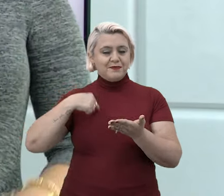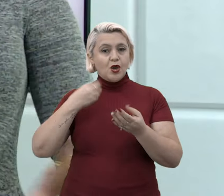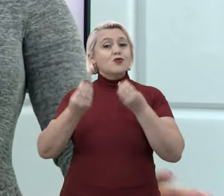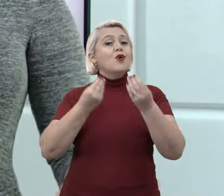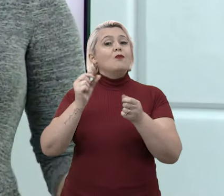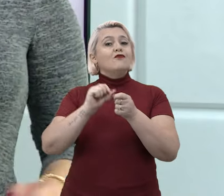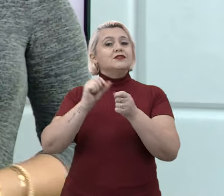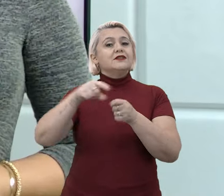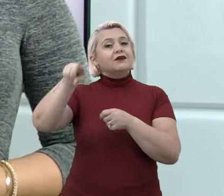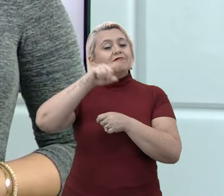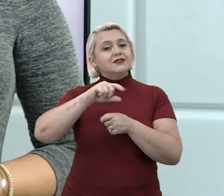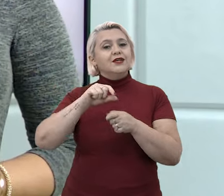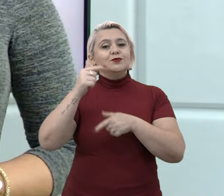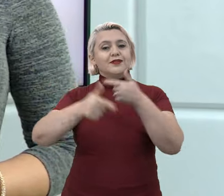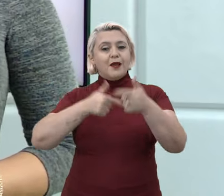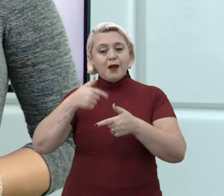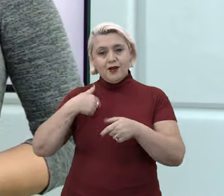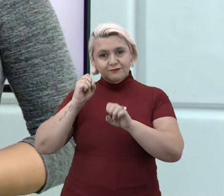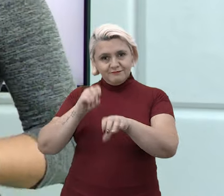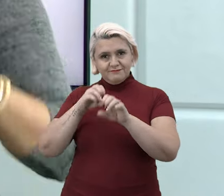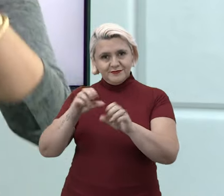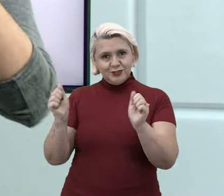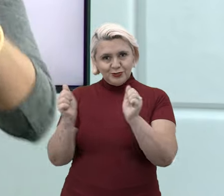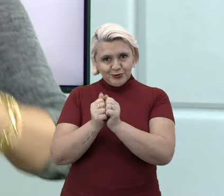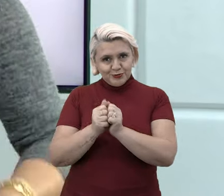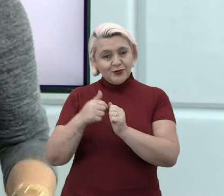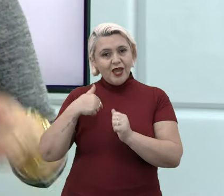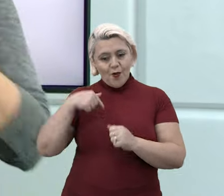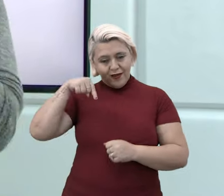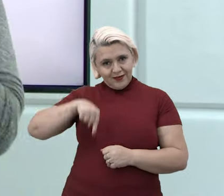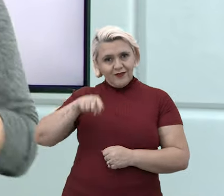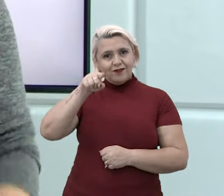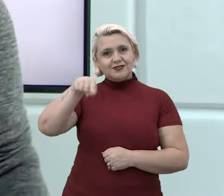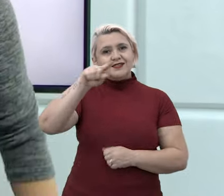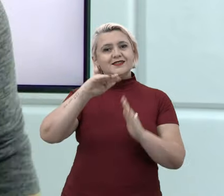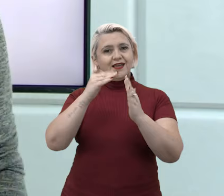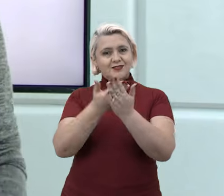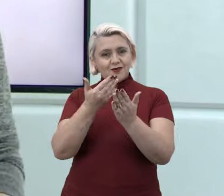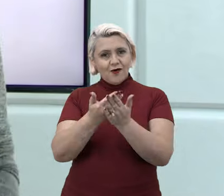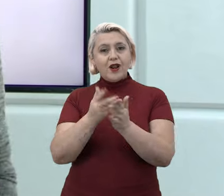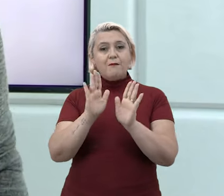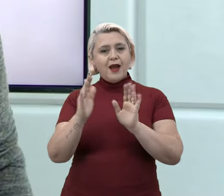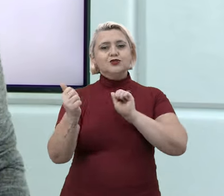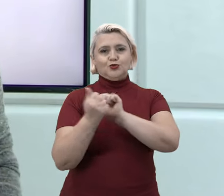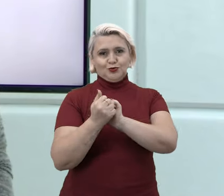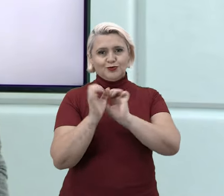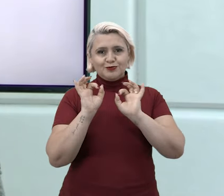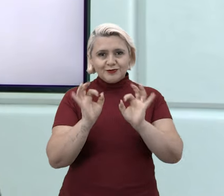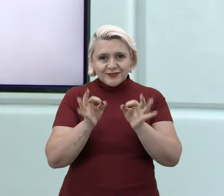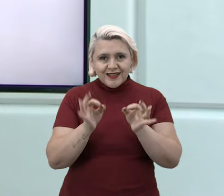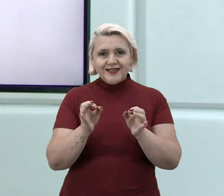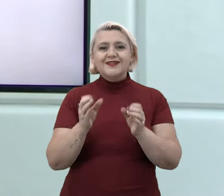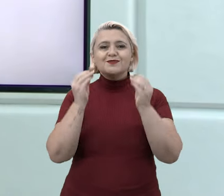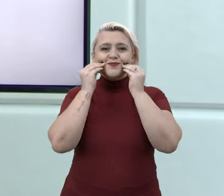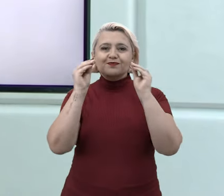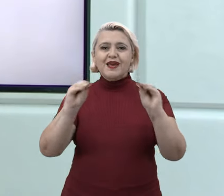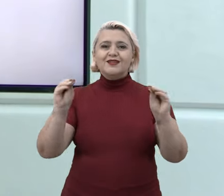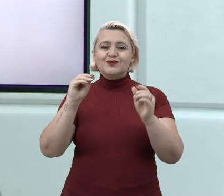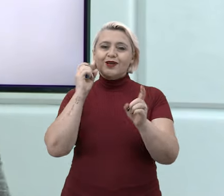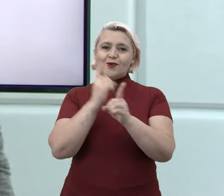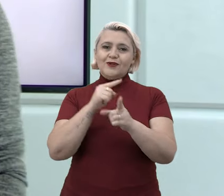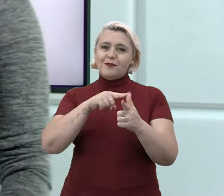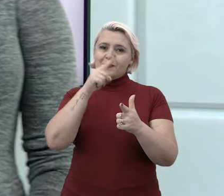resultado de todo esse trabalho que a gente está fazendo junto? Eu aqui, vocês aí, mas a gente está juntinho. Tá bom? Um beijo e até a próxima.